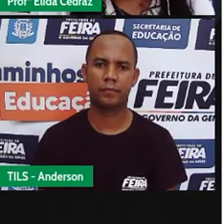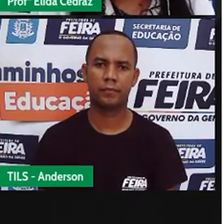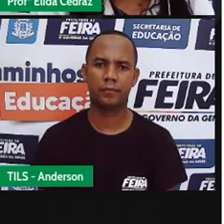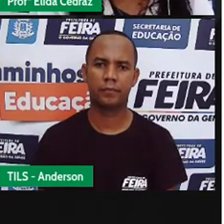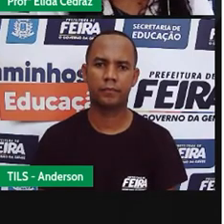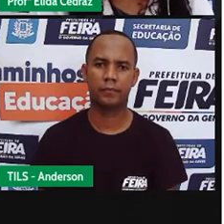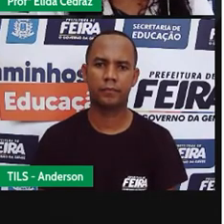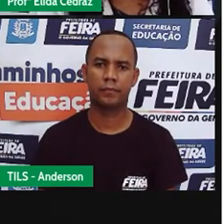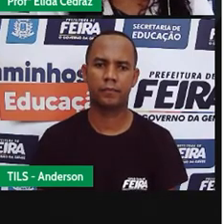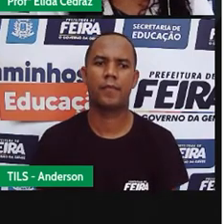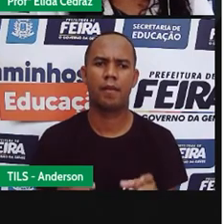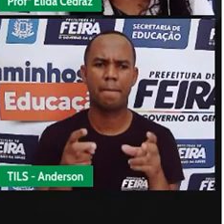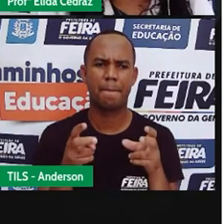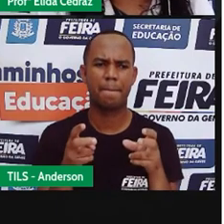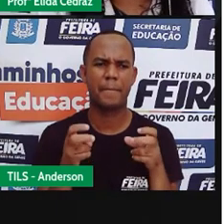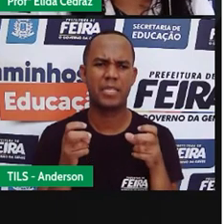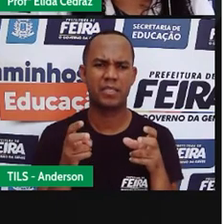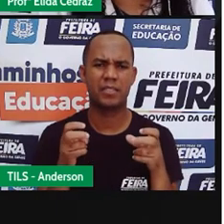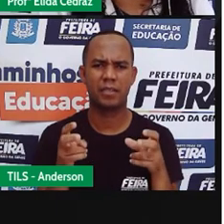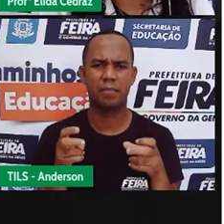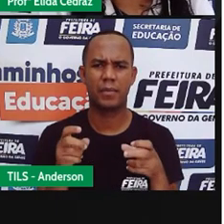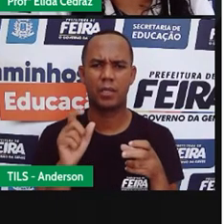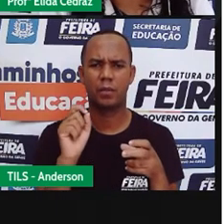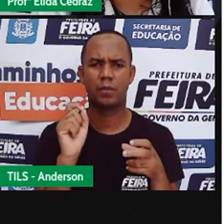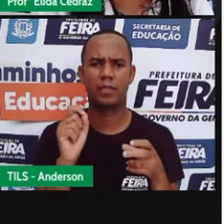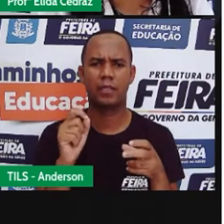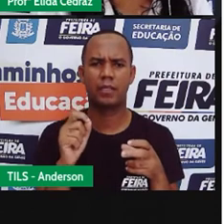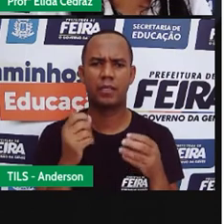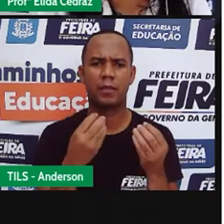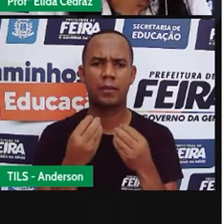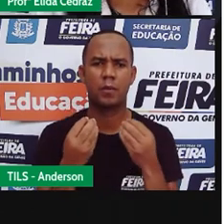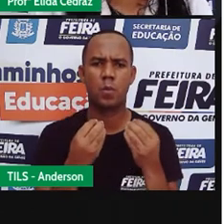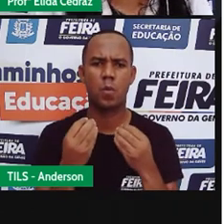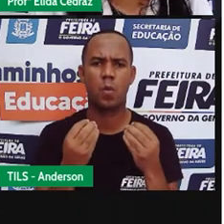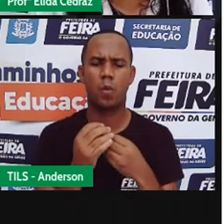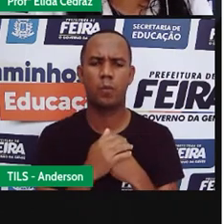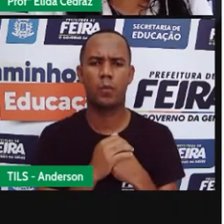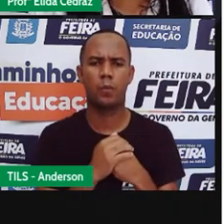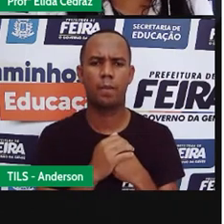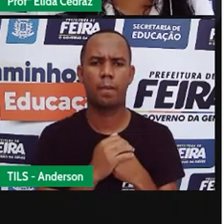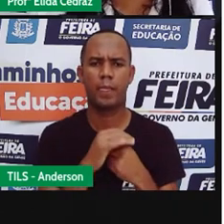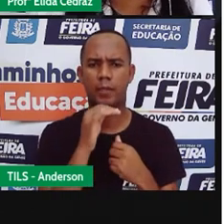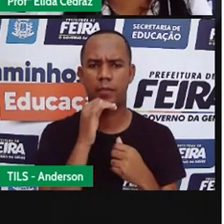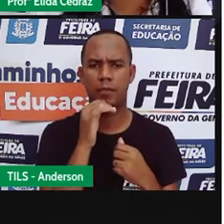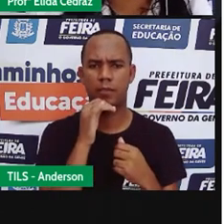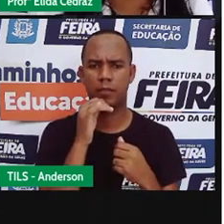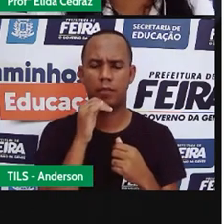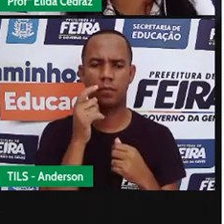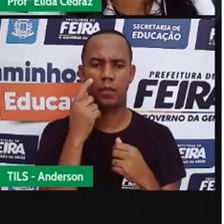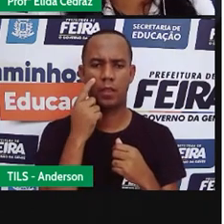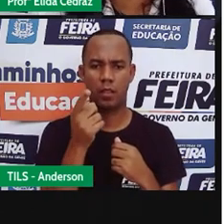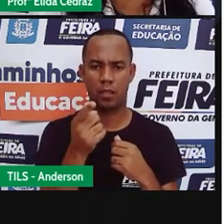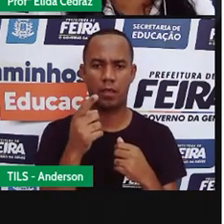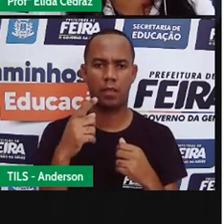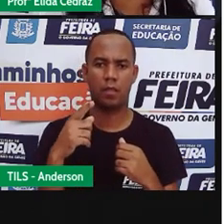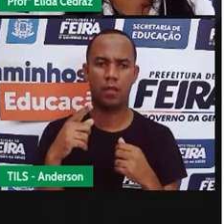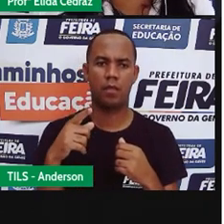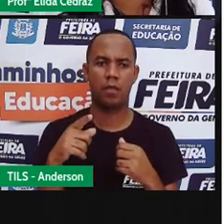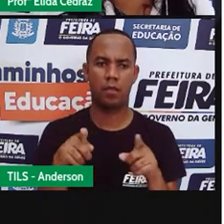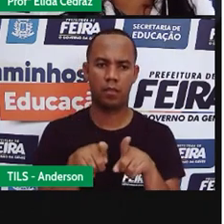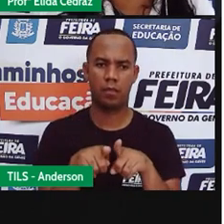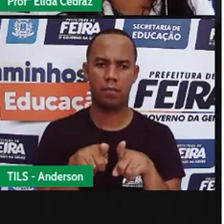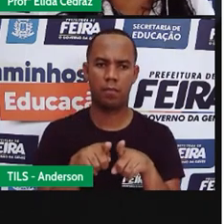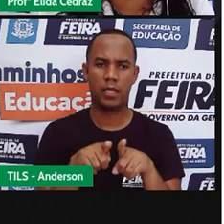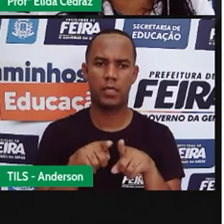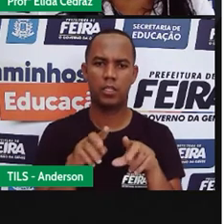vocês perceberam o formato foi isso os formatos também são diferentes